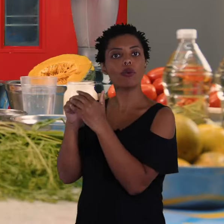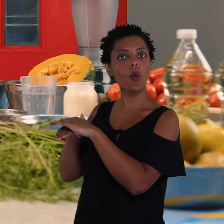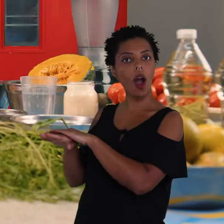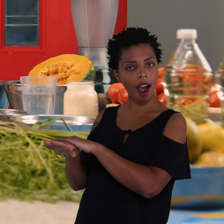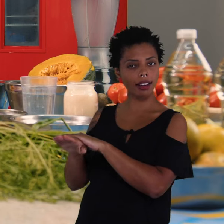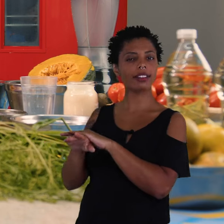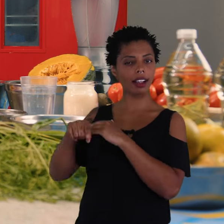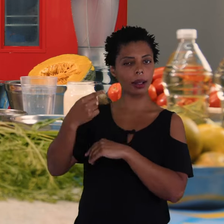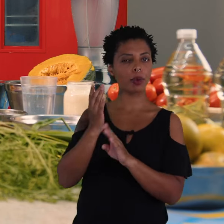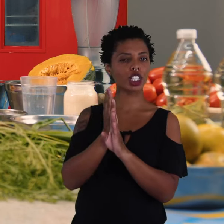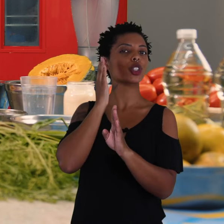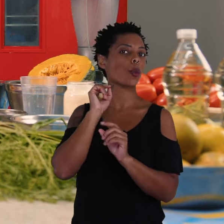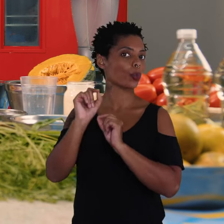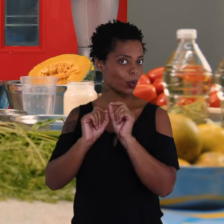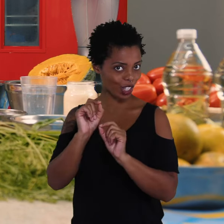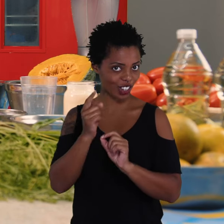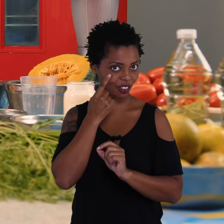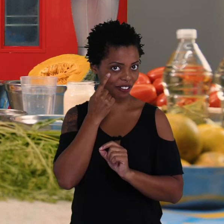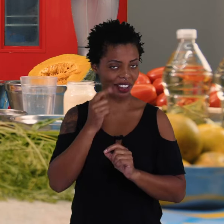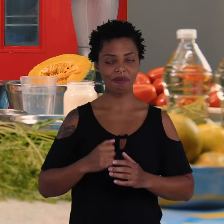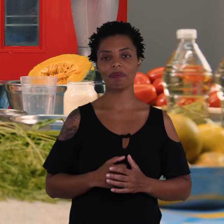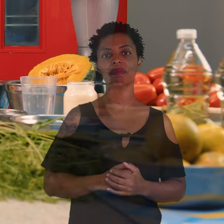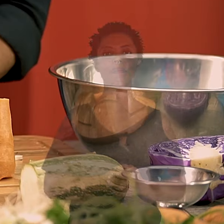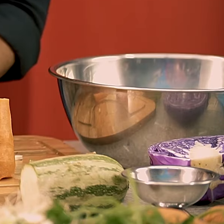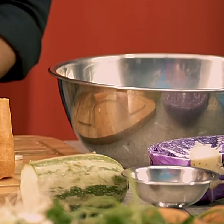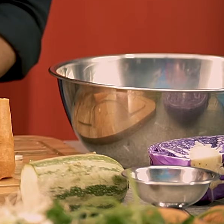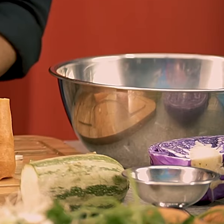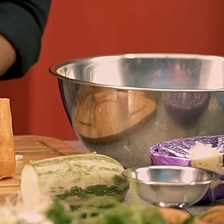essa eu vou guardar e vocês vão descobrir o porquê depois.